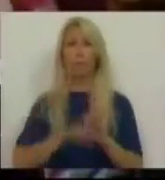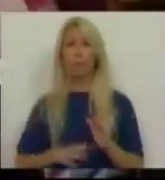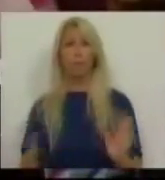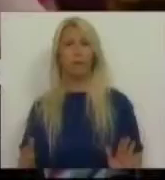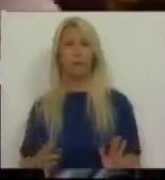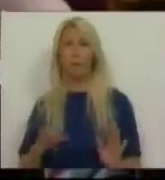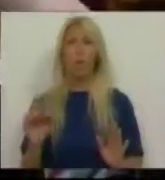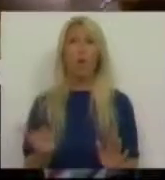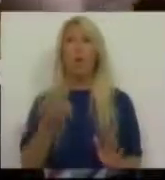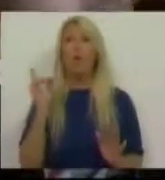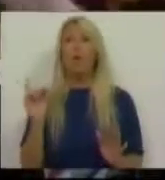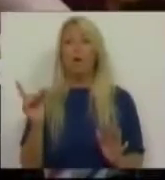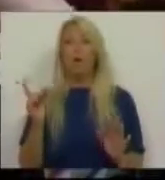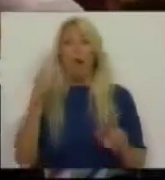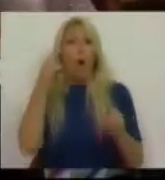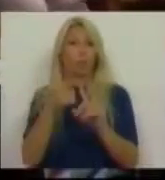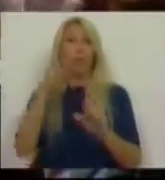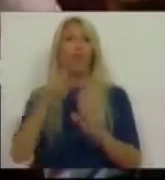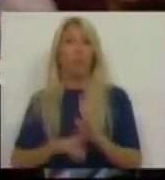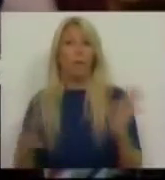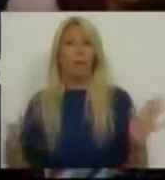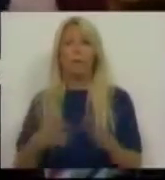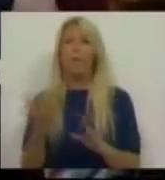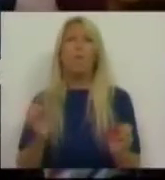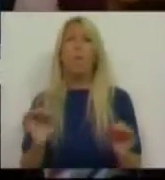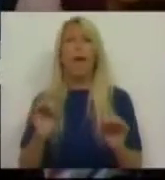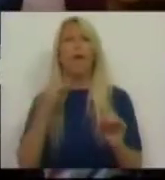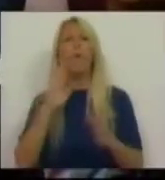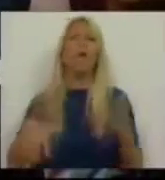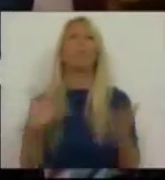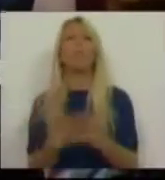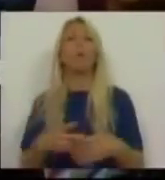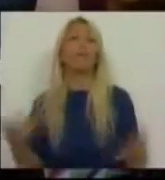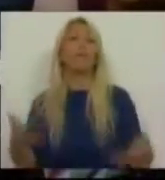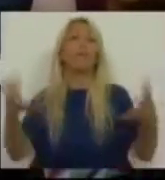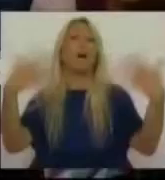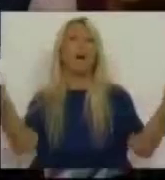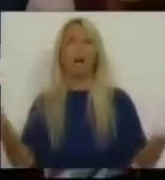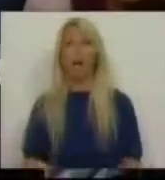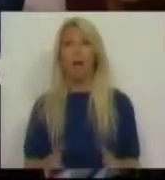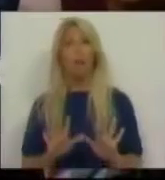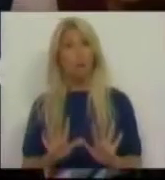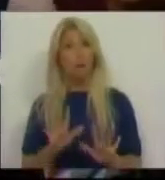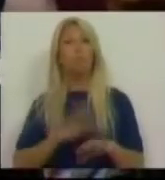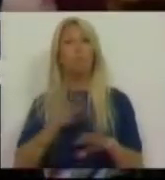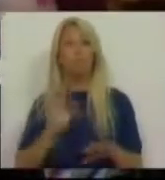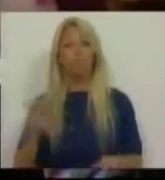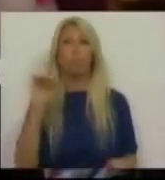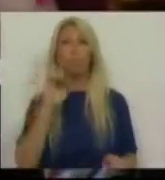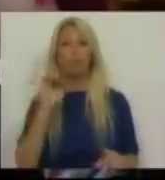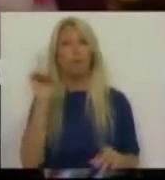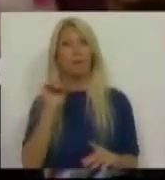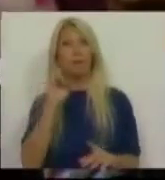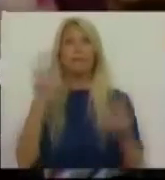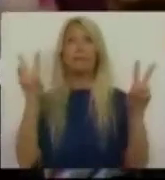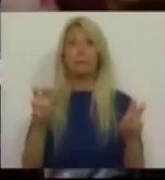Não uma proposta vaga, é preciso regulamentar, mas dada a importância do tema, falarmos e debatermos